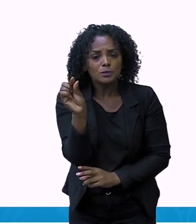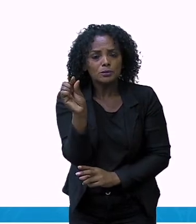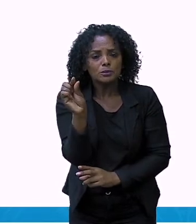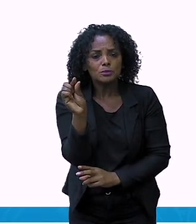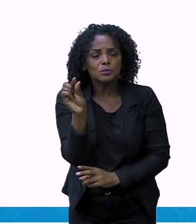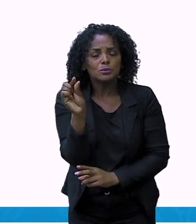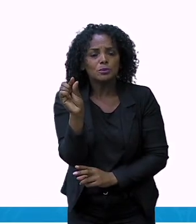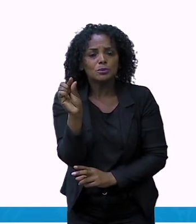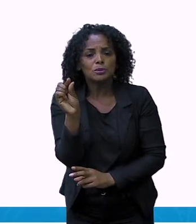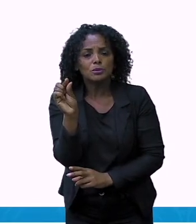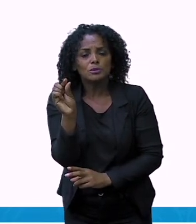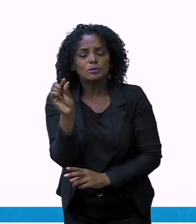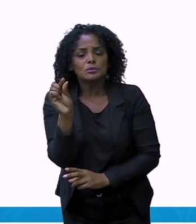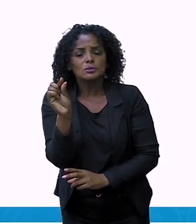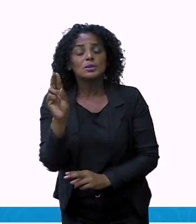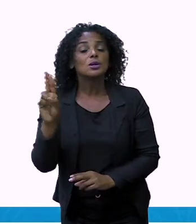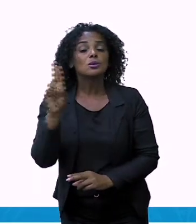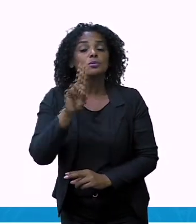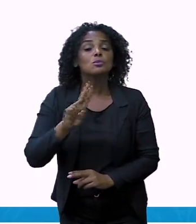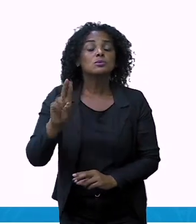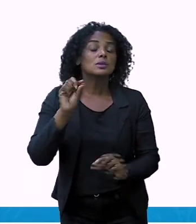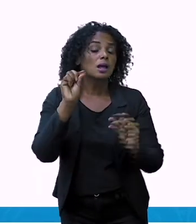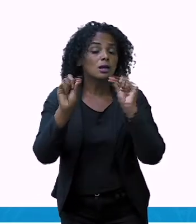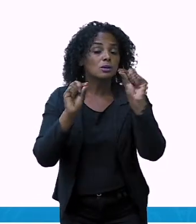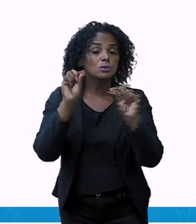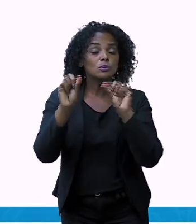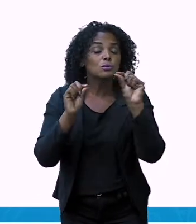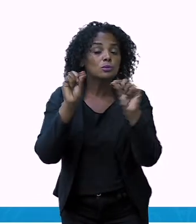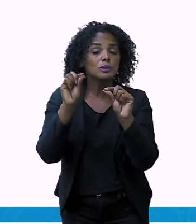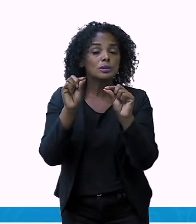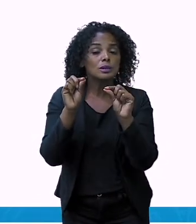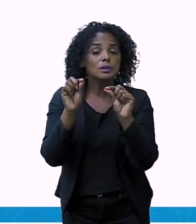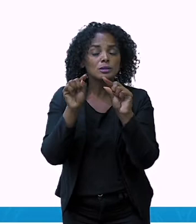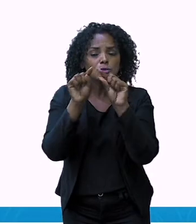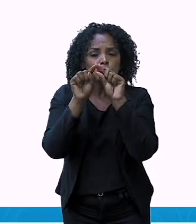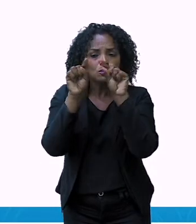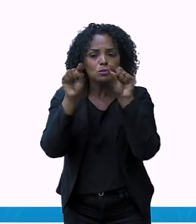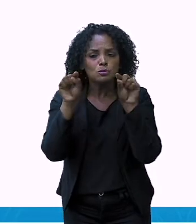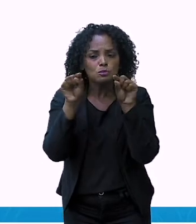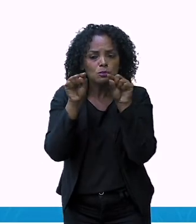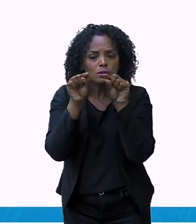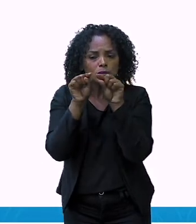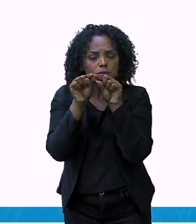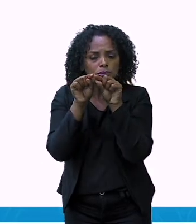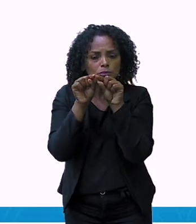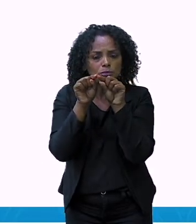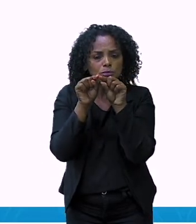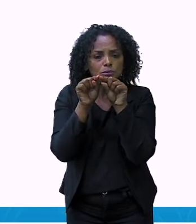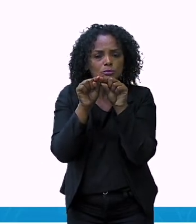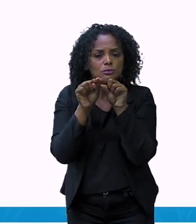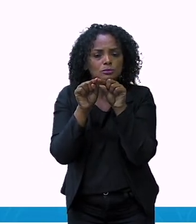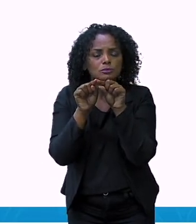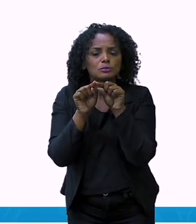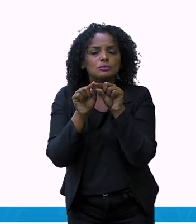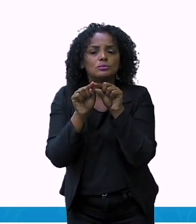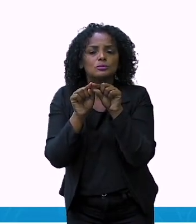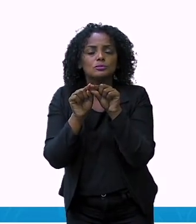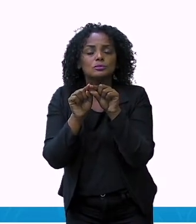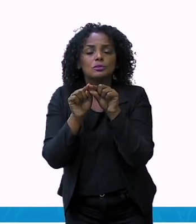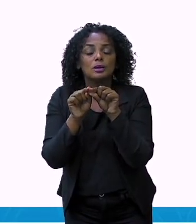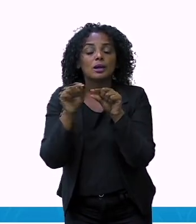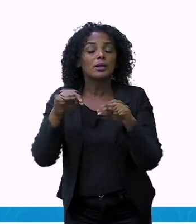usar um cubo para representar uma unidade. Ou seja, eu tenho aqui